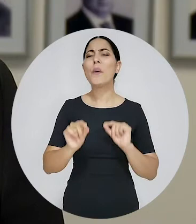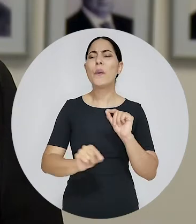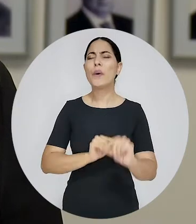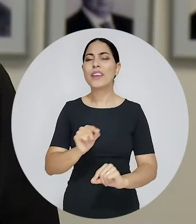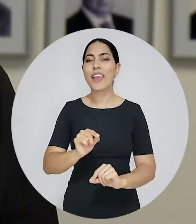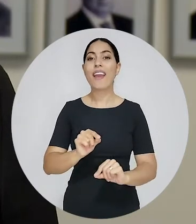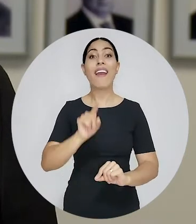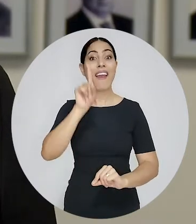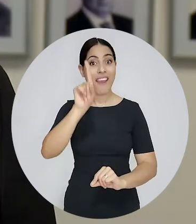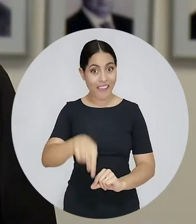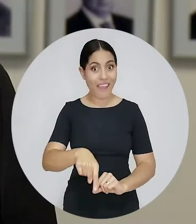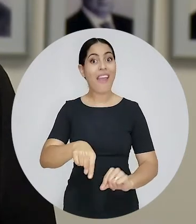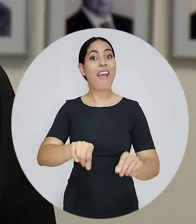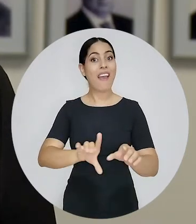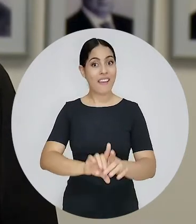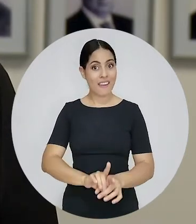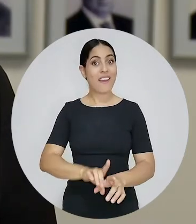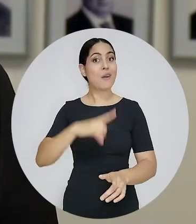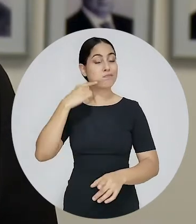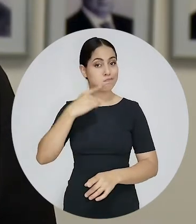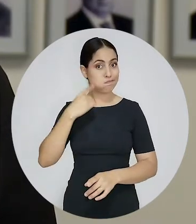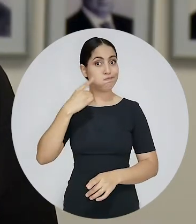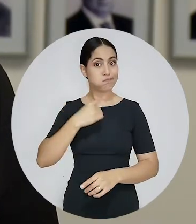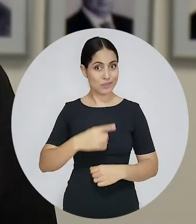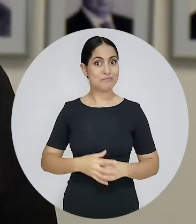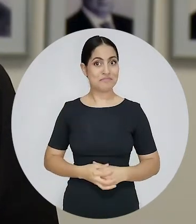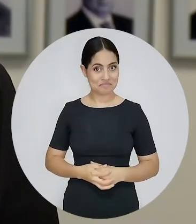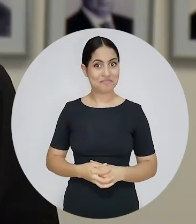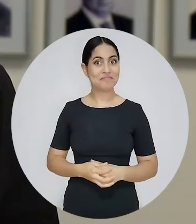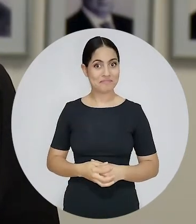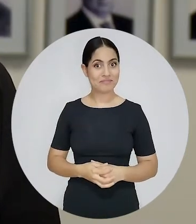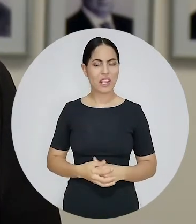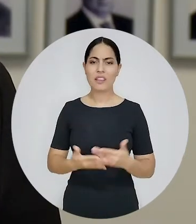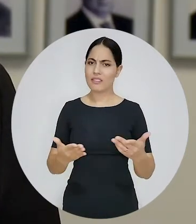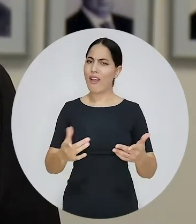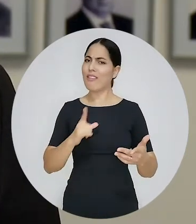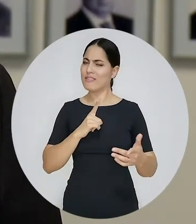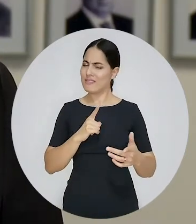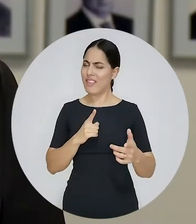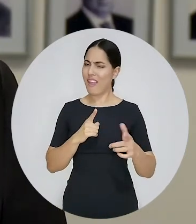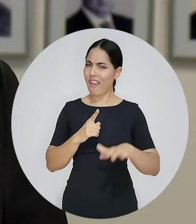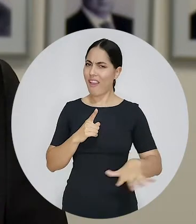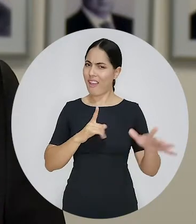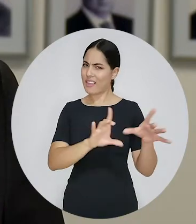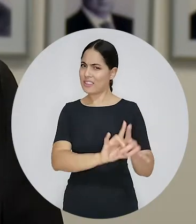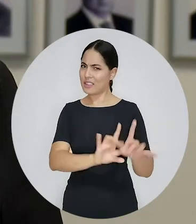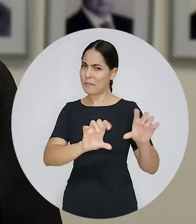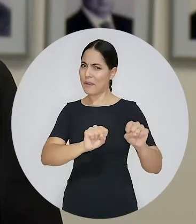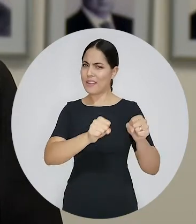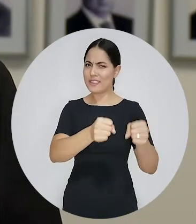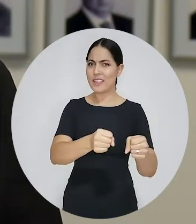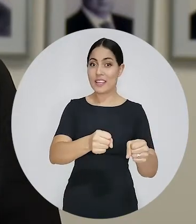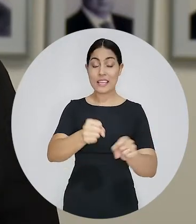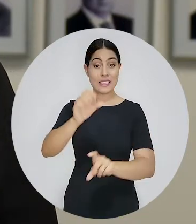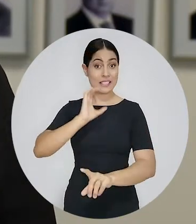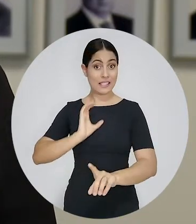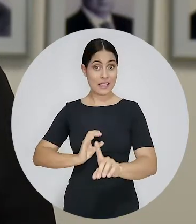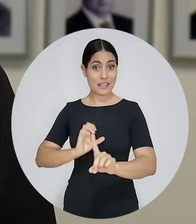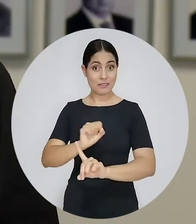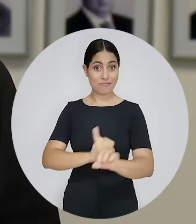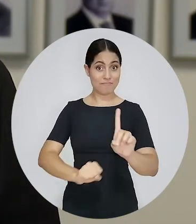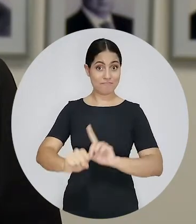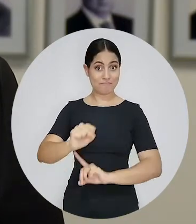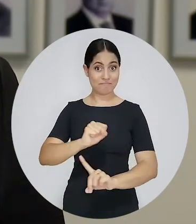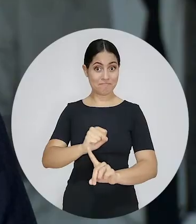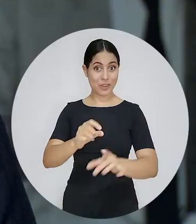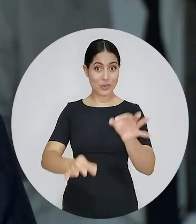profissionais que contribuem pela defesa do Estado Democrático de Direito e, sobretudo, pelos interesses dos cidadãos perante